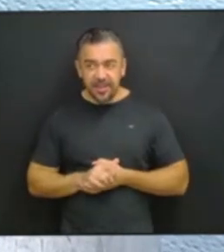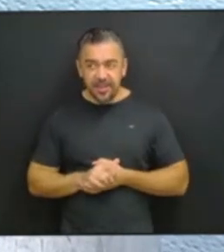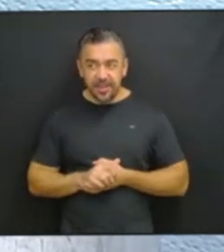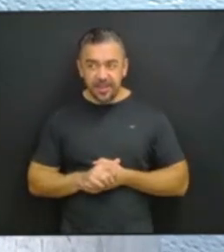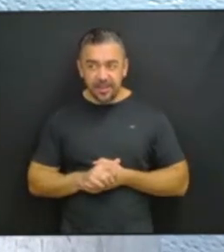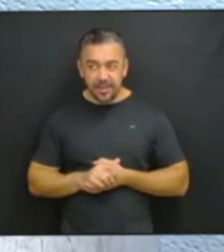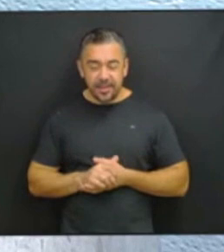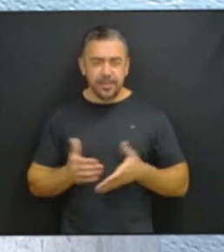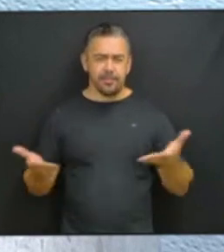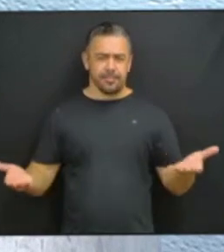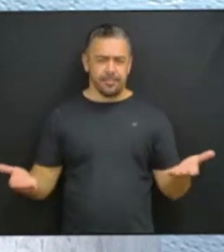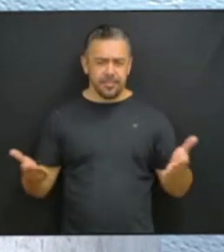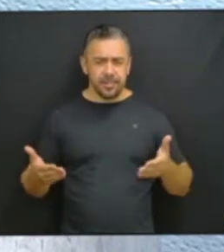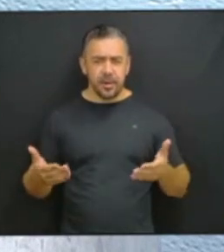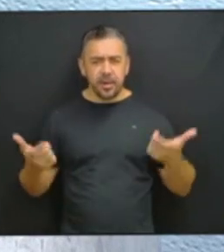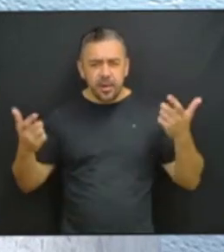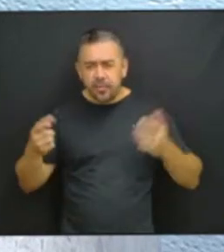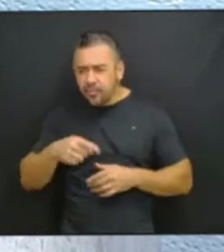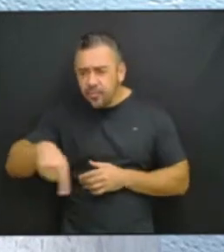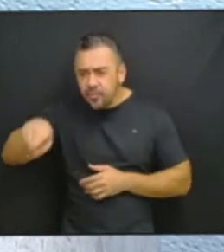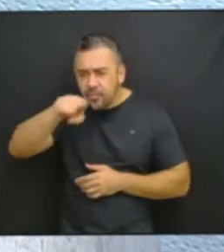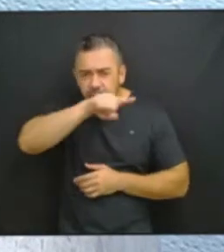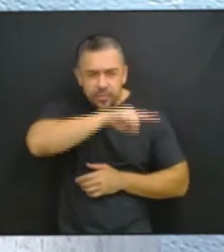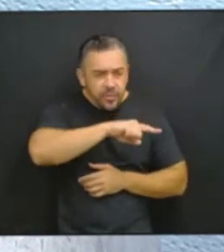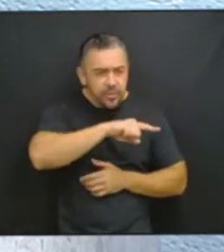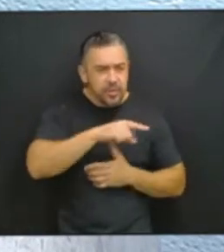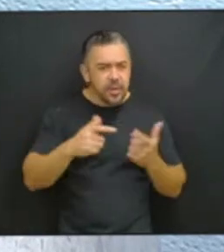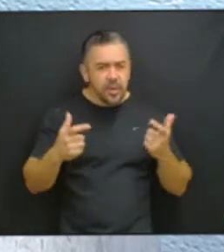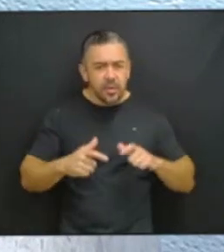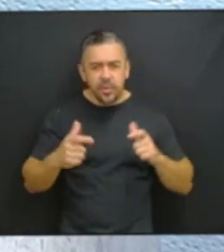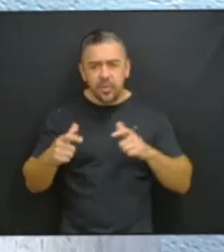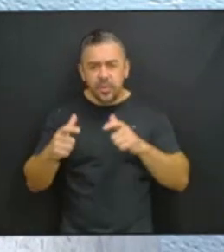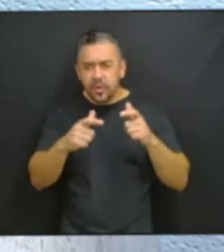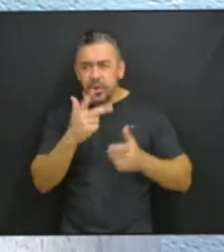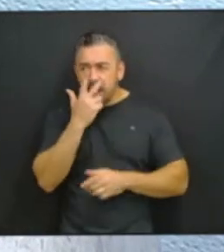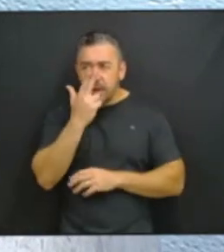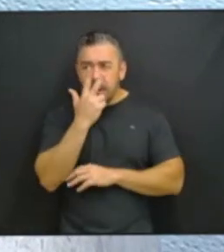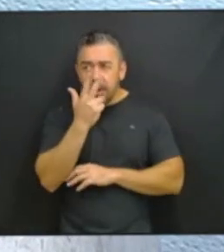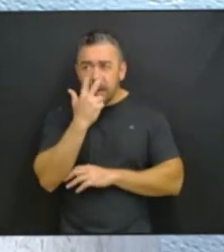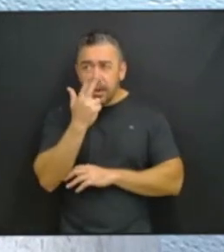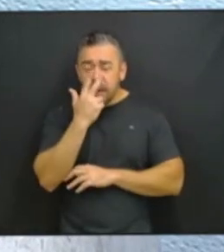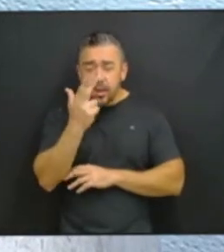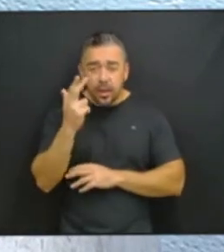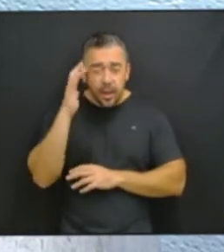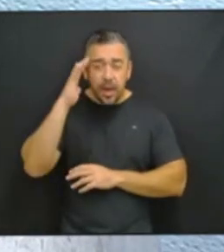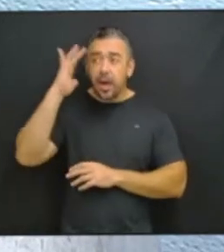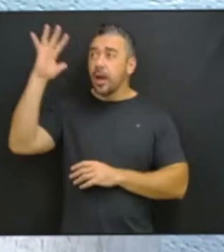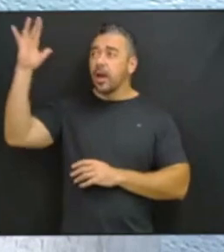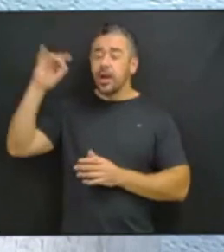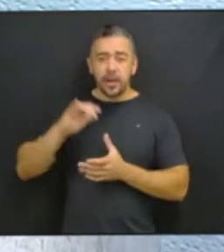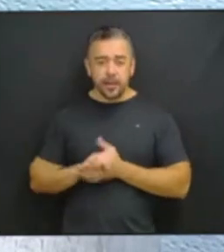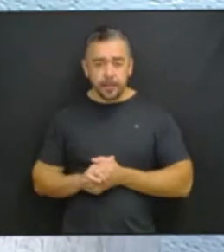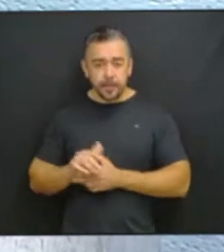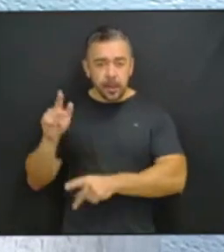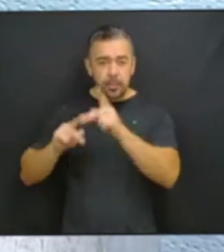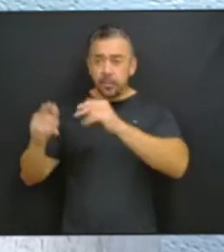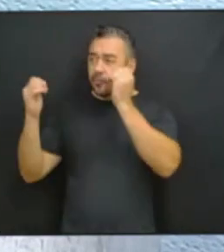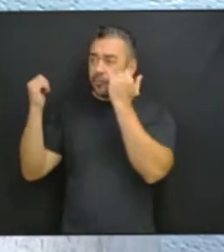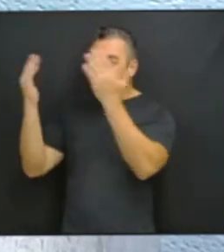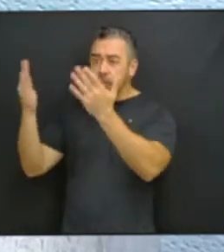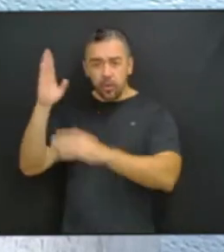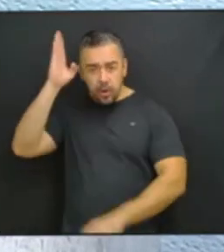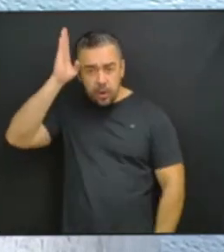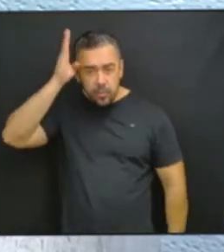Onde foi que vossas excelências acham que o povo lá do lado de fora é